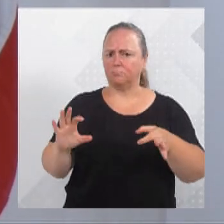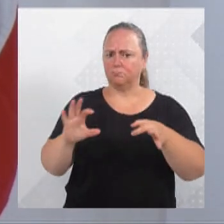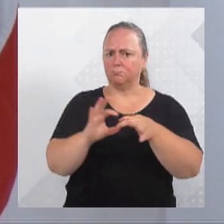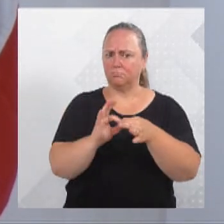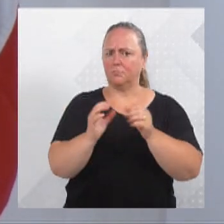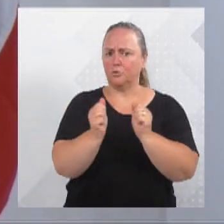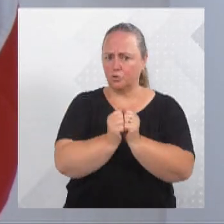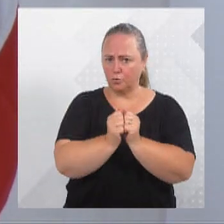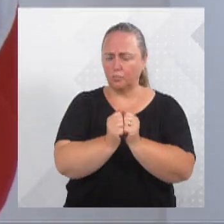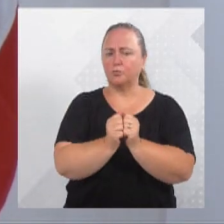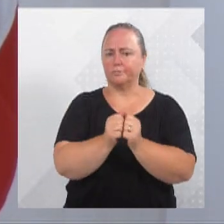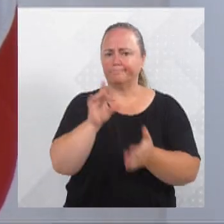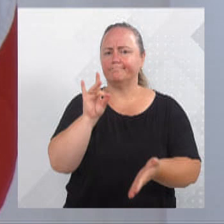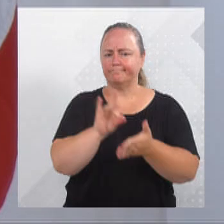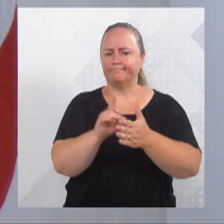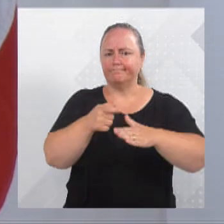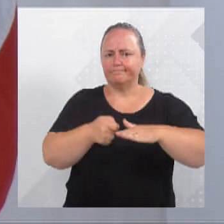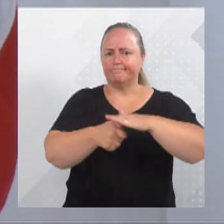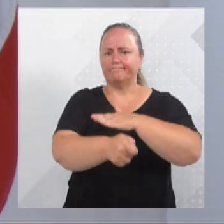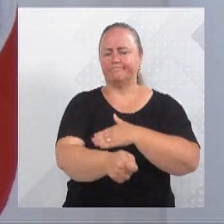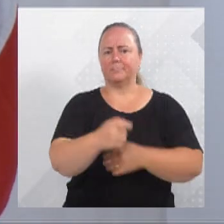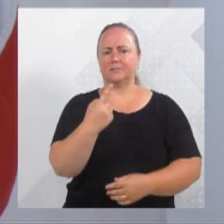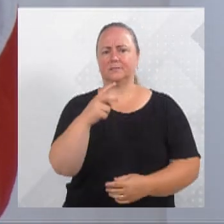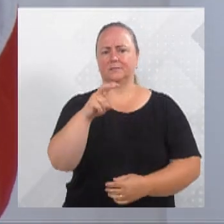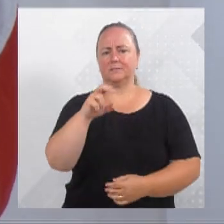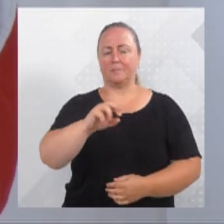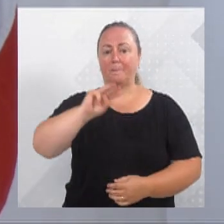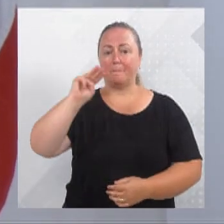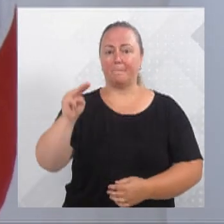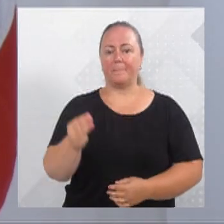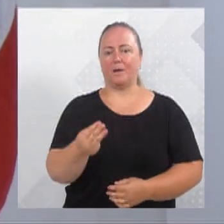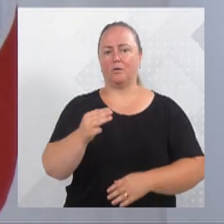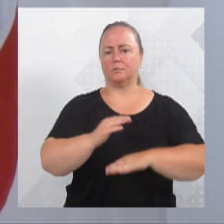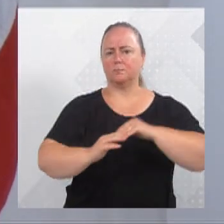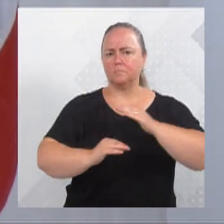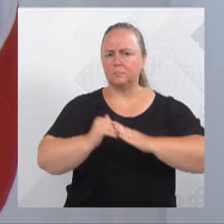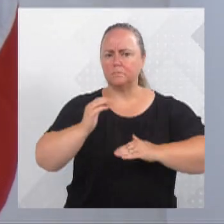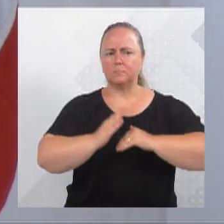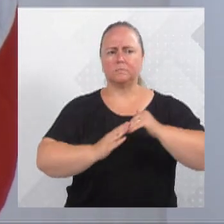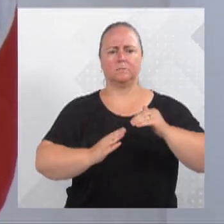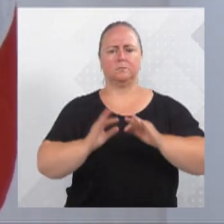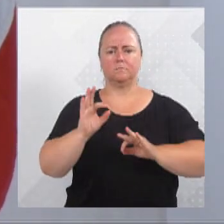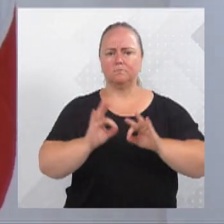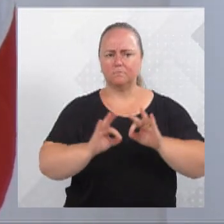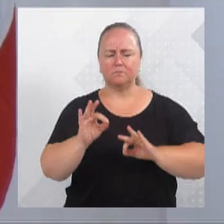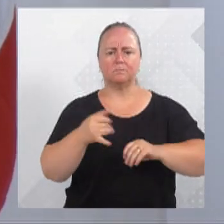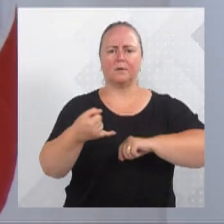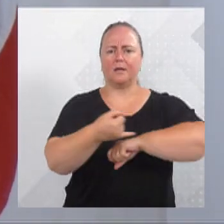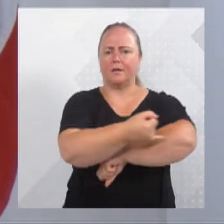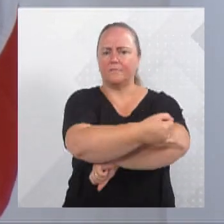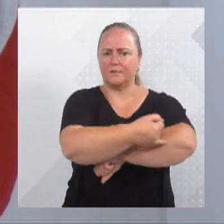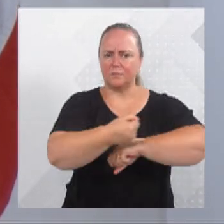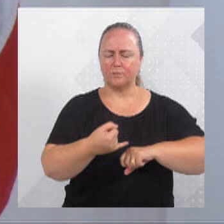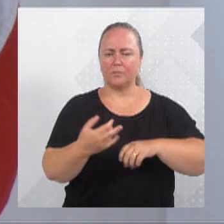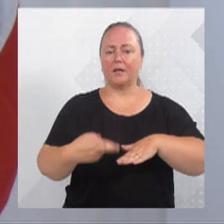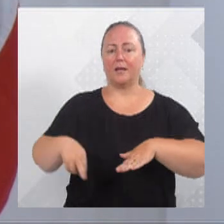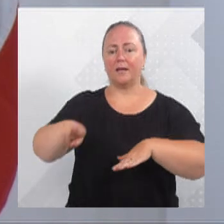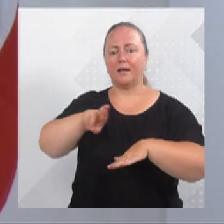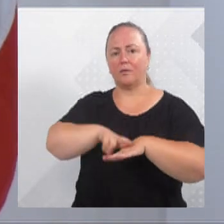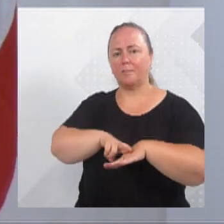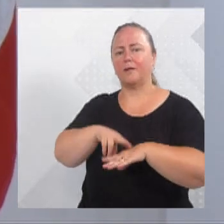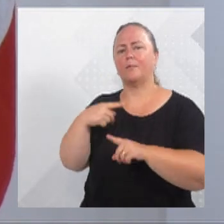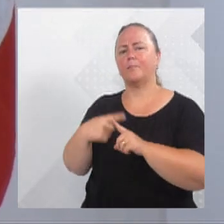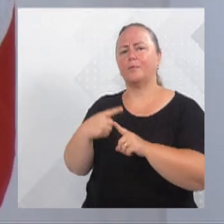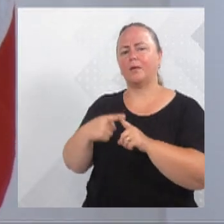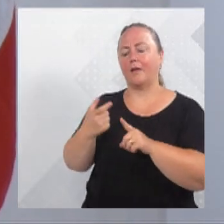cerca de 150 milhões de reais em obras, vereador Jovino, de infraestrutura, recuperando 20 anos